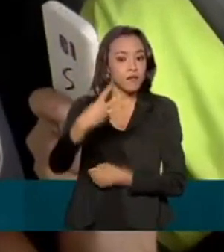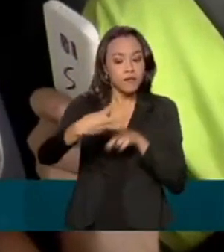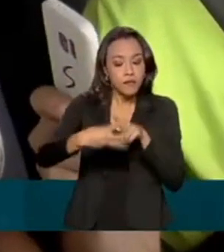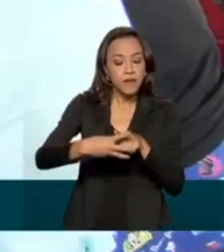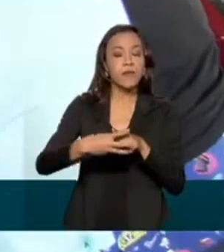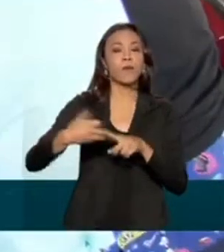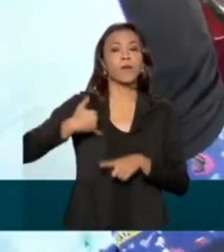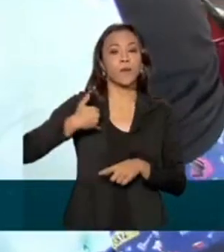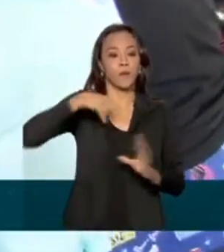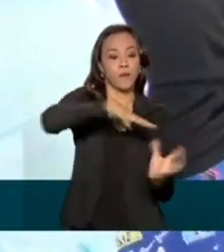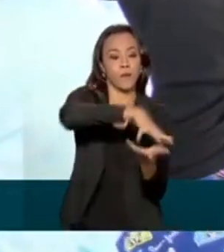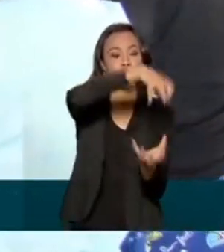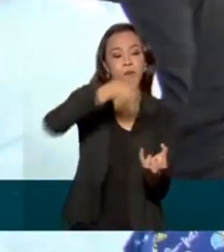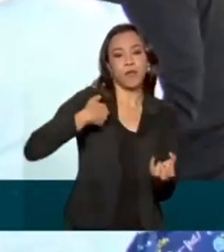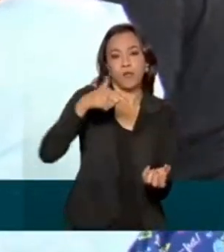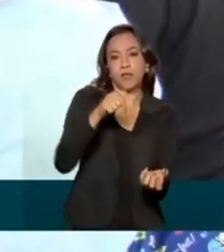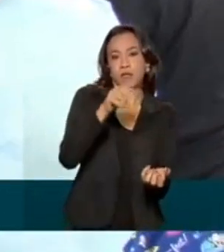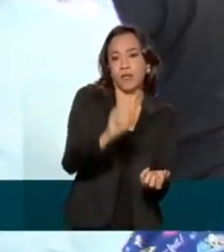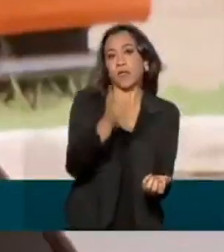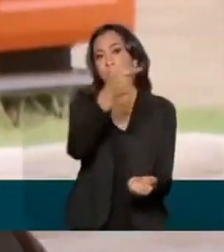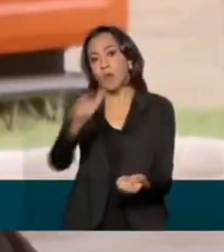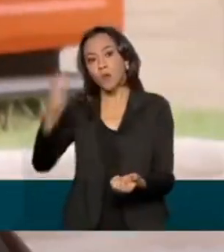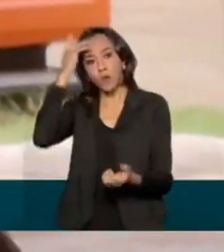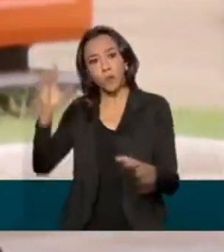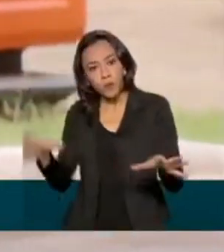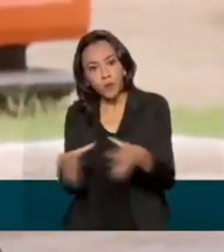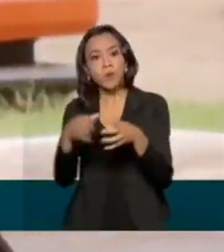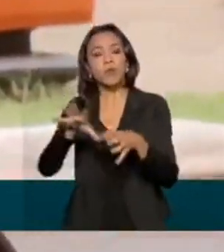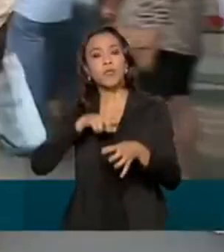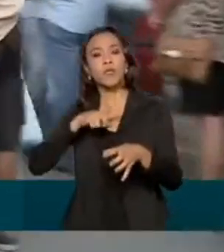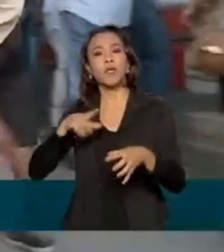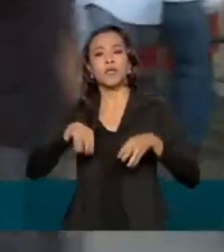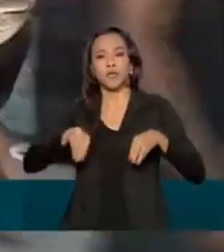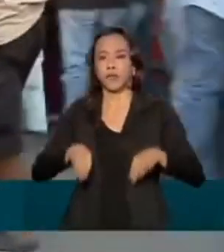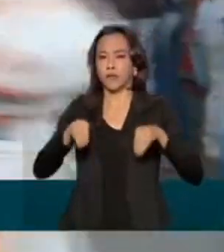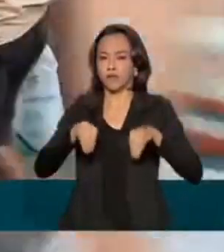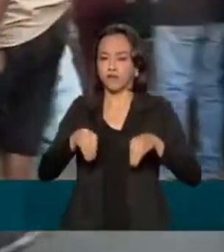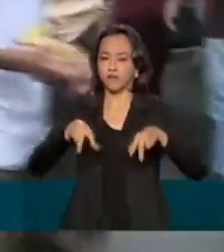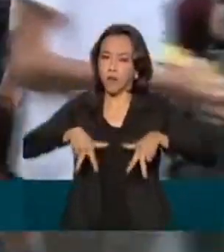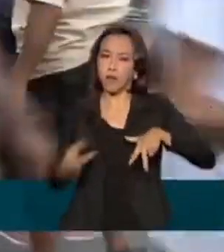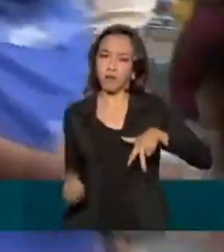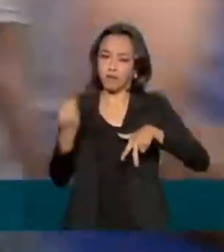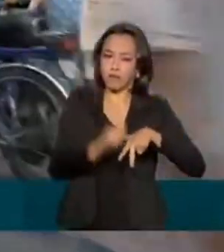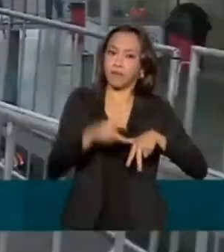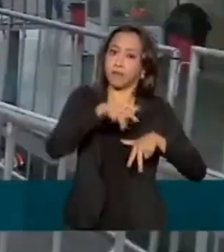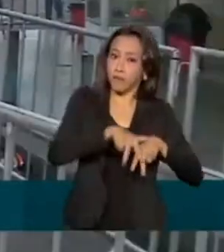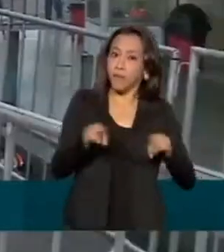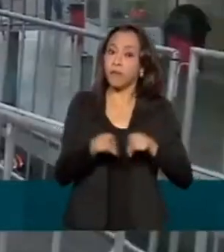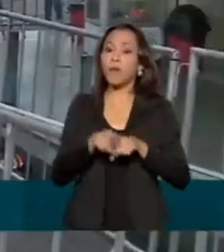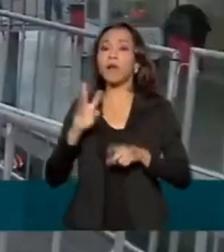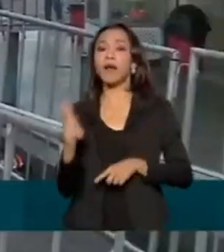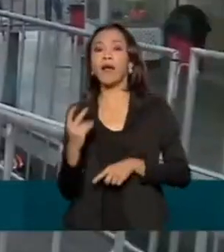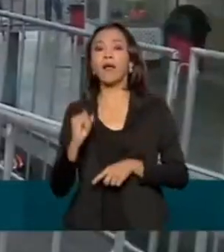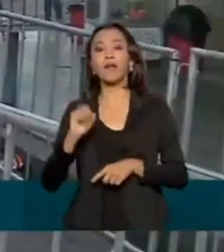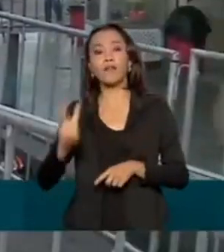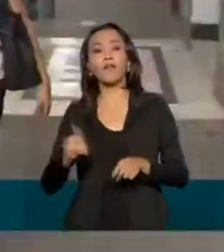de idade e pessoas imunossuprimidas, como transplantados e pessoas com HIV AIDS. A aplicação